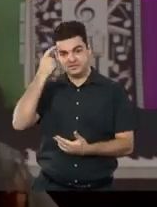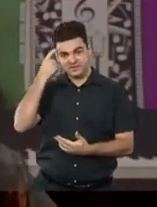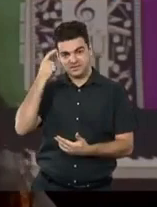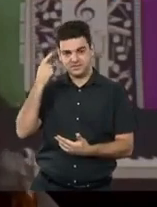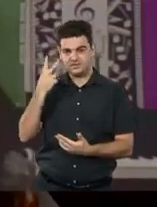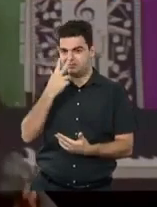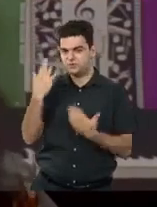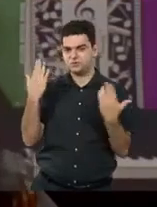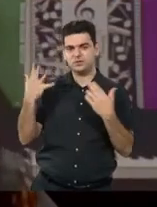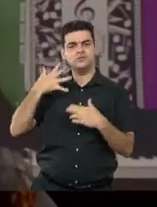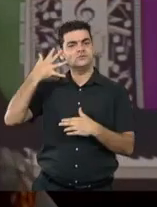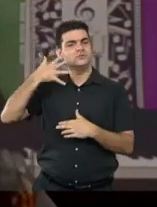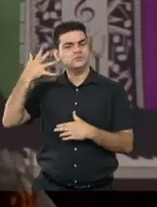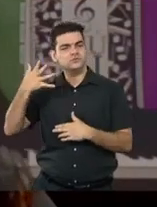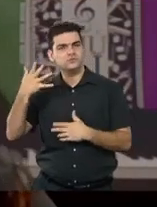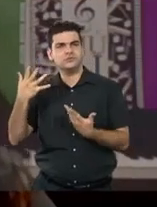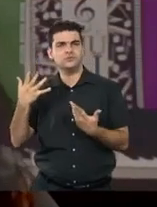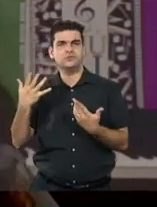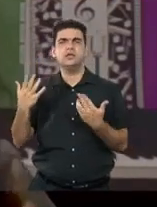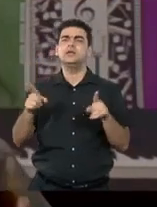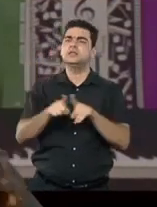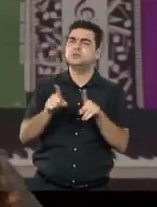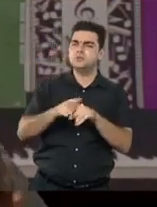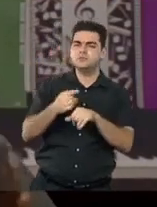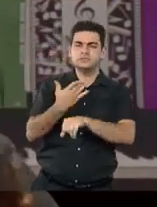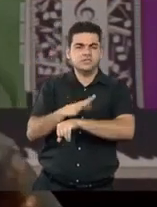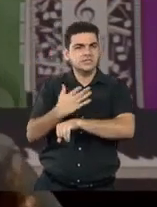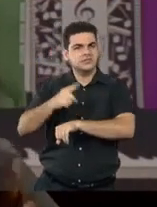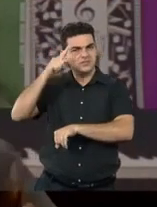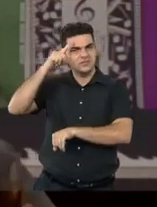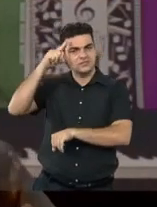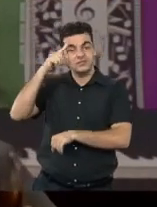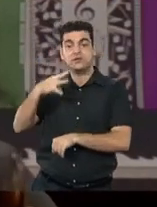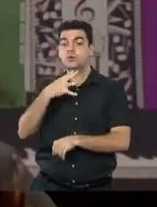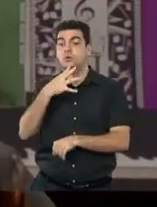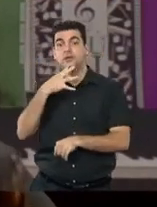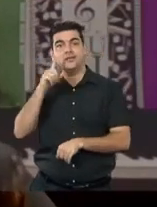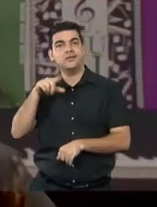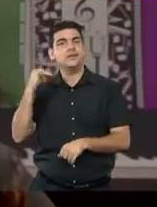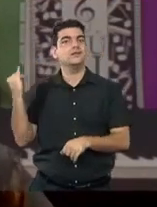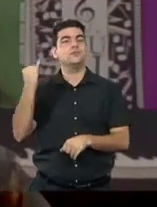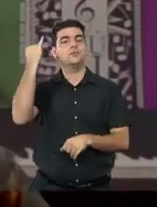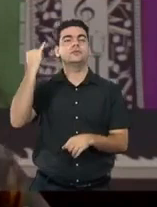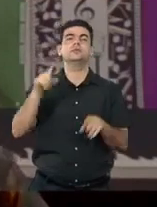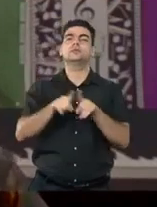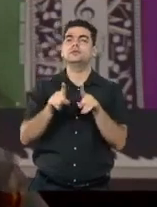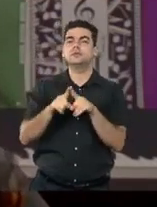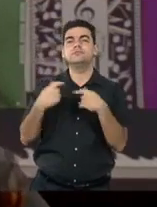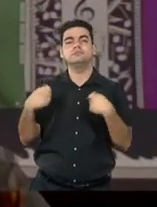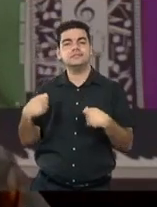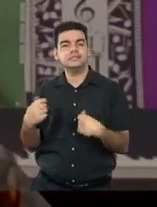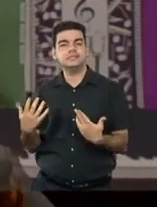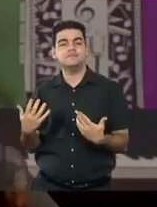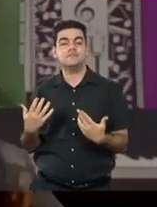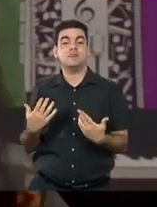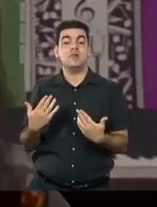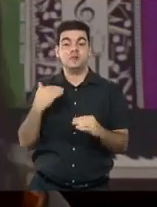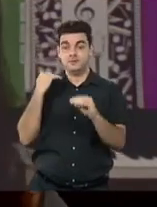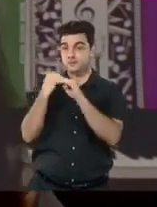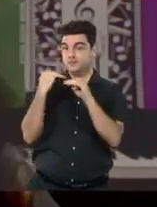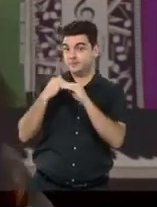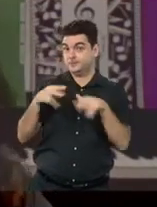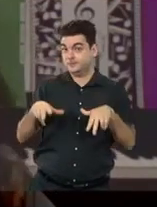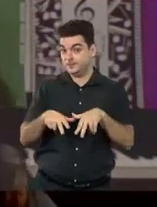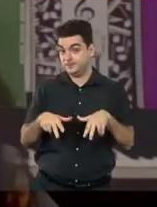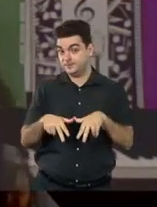somente por meio do discurso, como por meio da prática diária, reconhece a importância e necessidade da igualdade